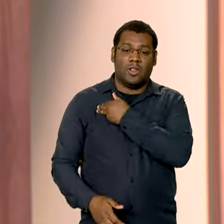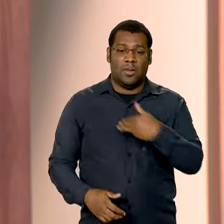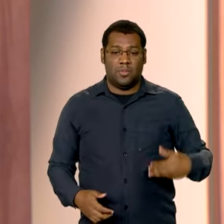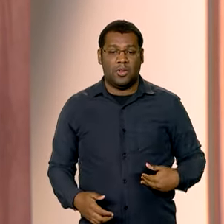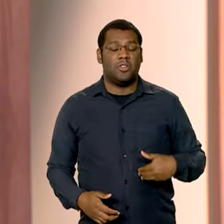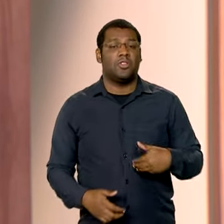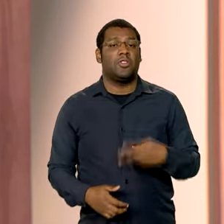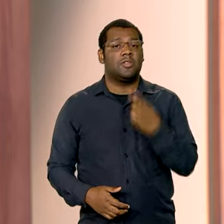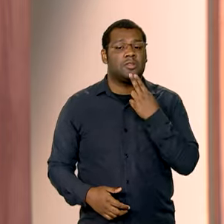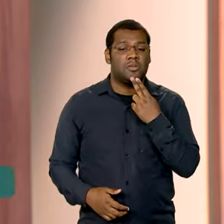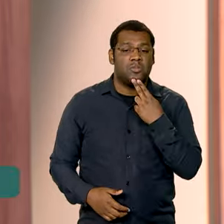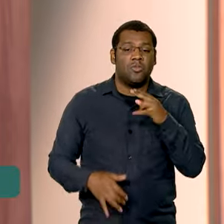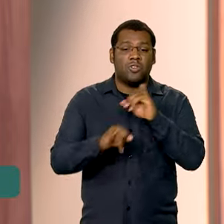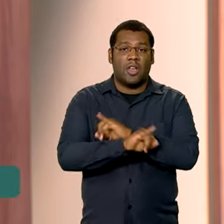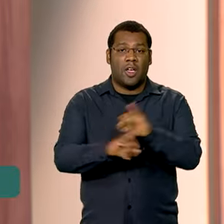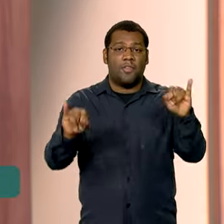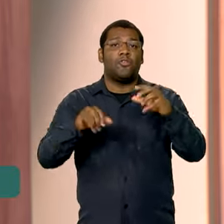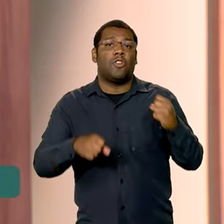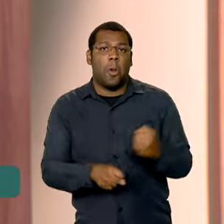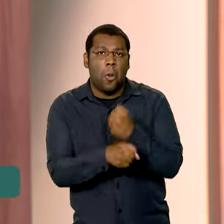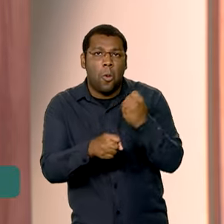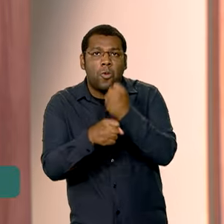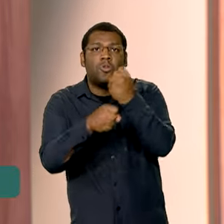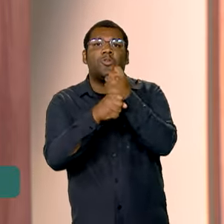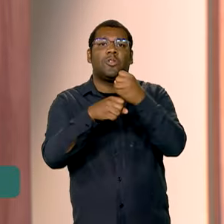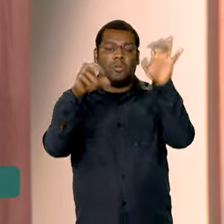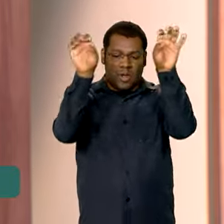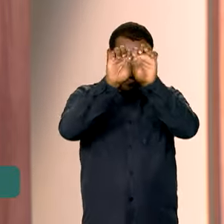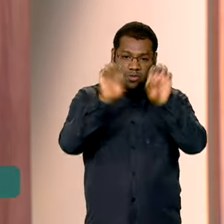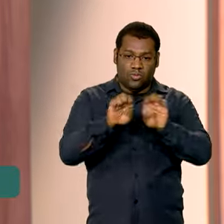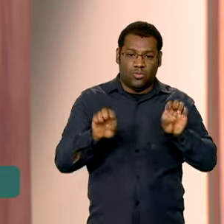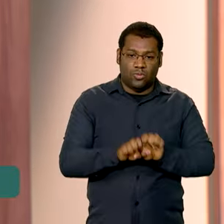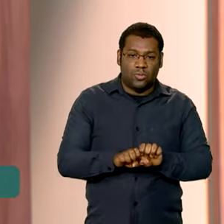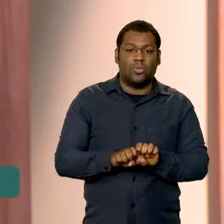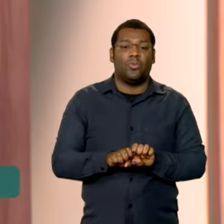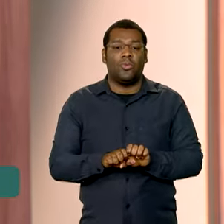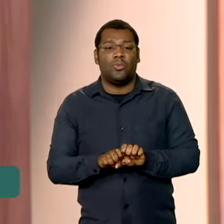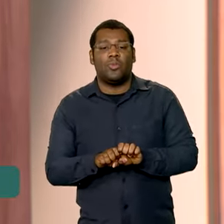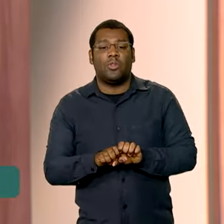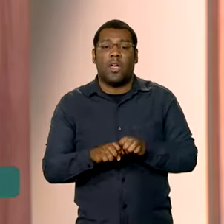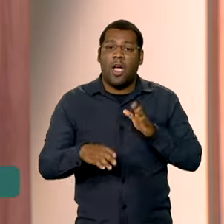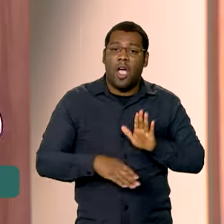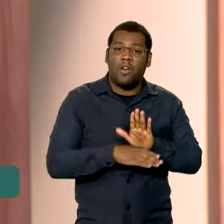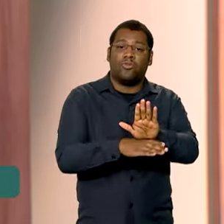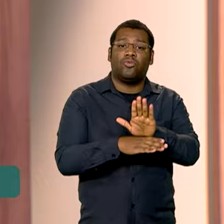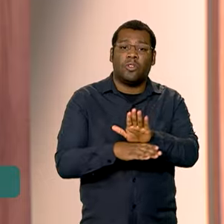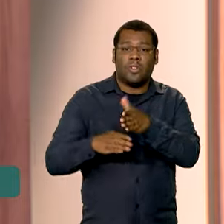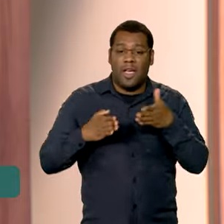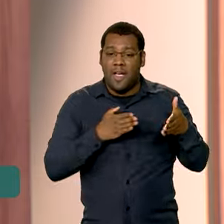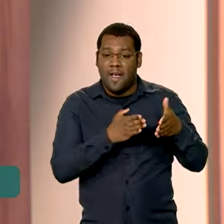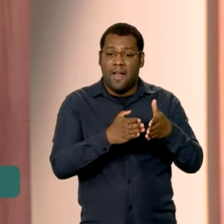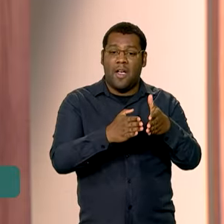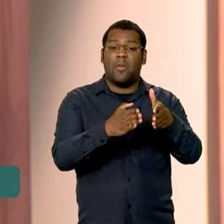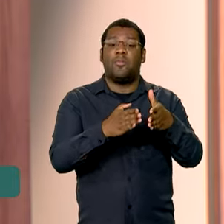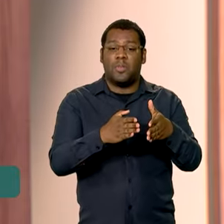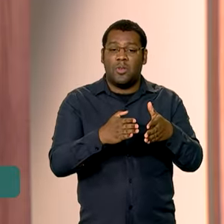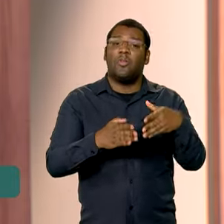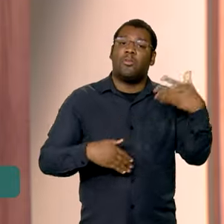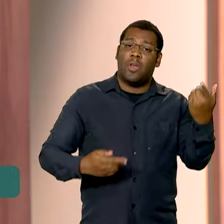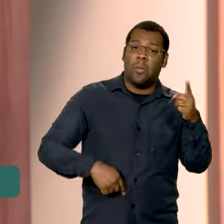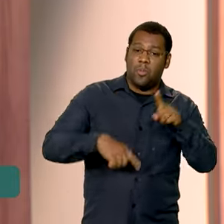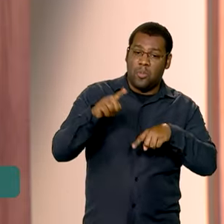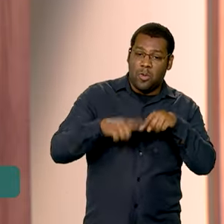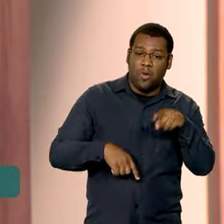falou sobre as obras de infraestrutura que estão sendo realizadas na região para criar rotas de exportação de produtos brasileiros,